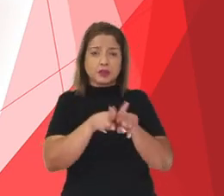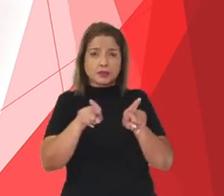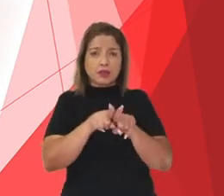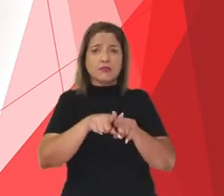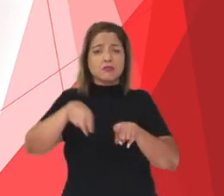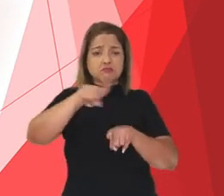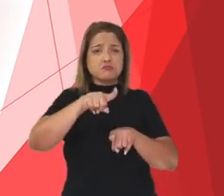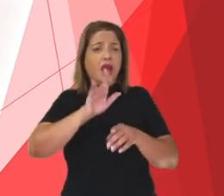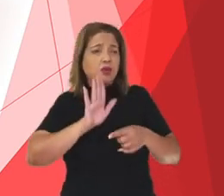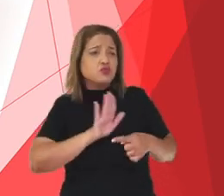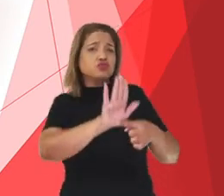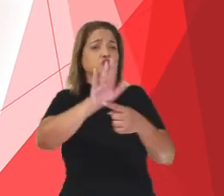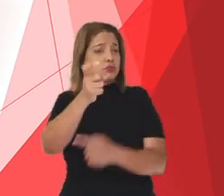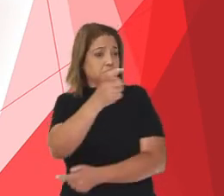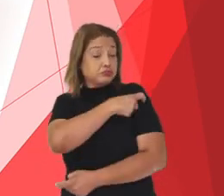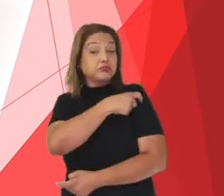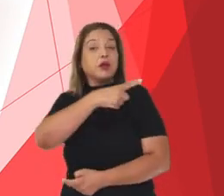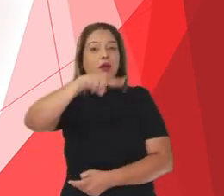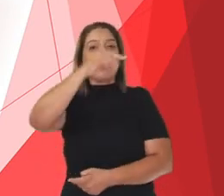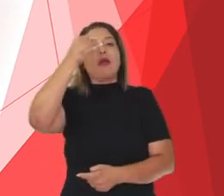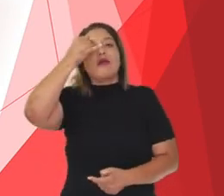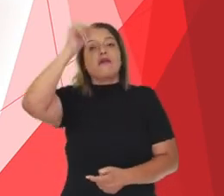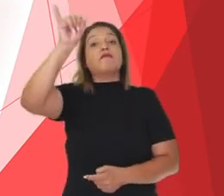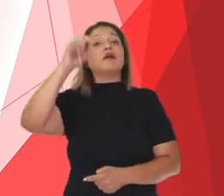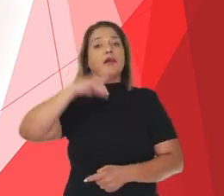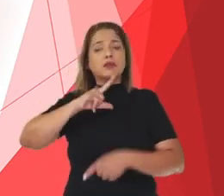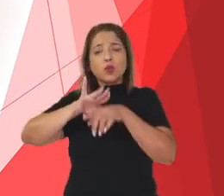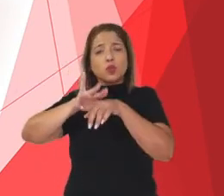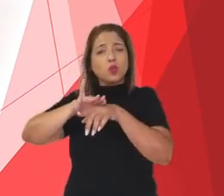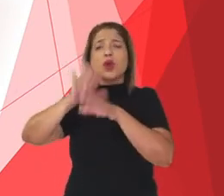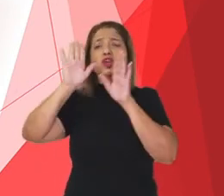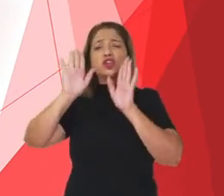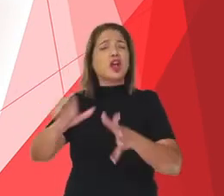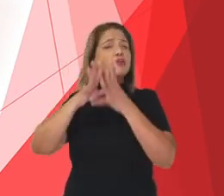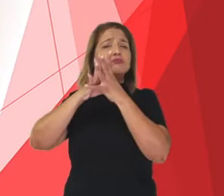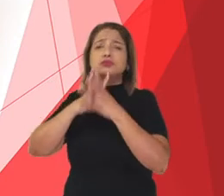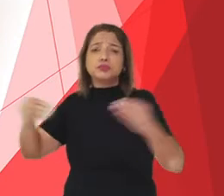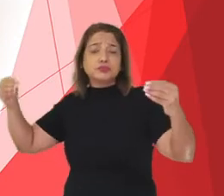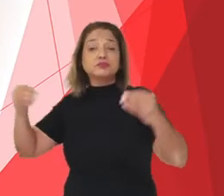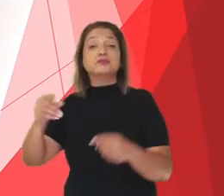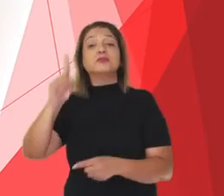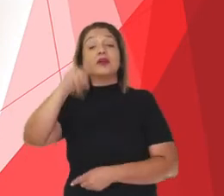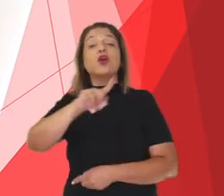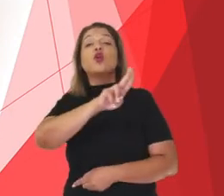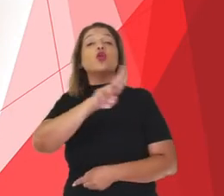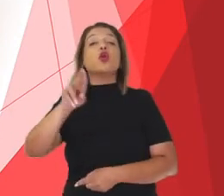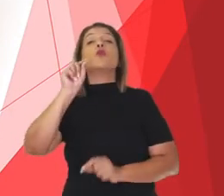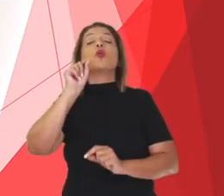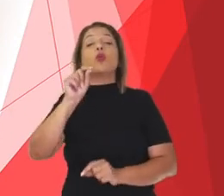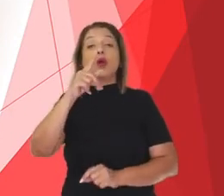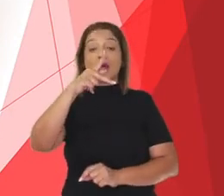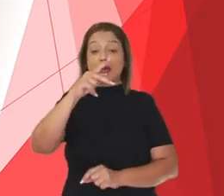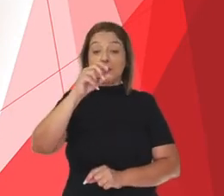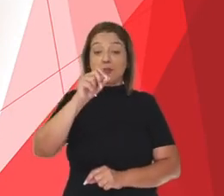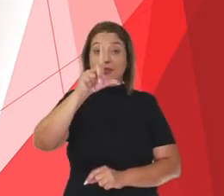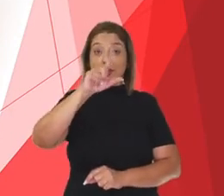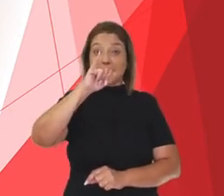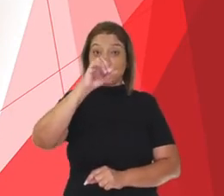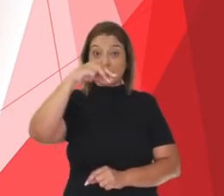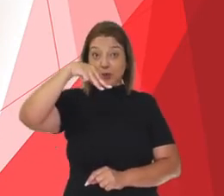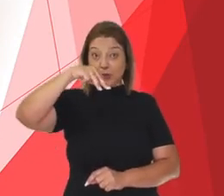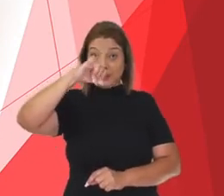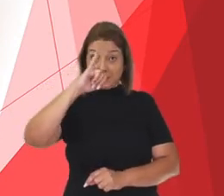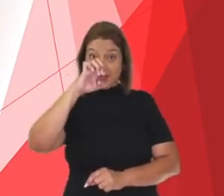várias doenças puderam ser erradicadas. Como a poliomielite, a